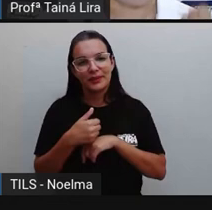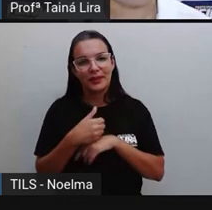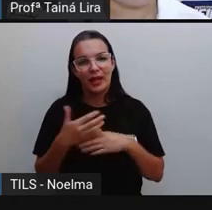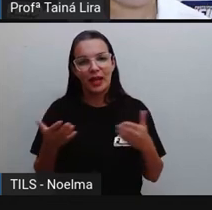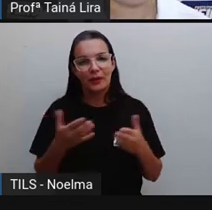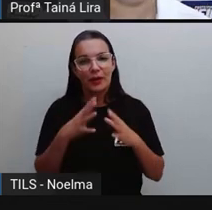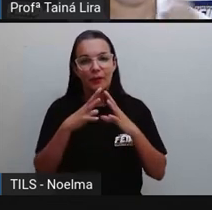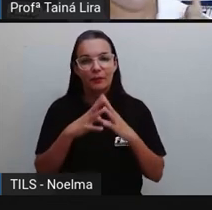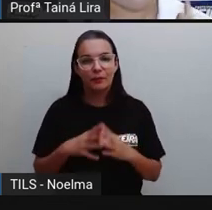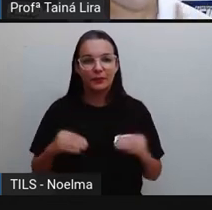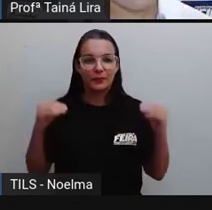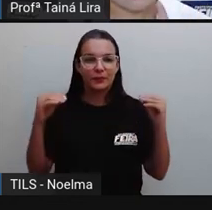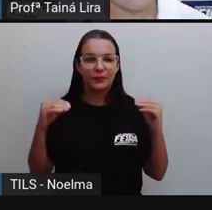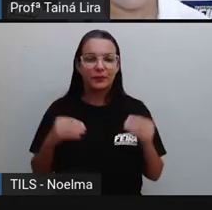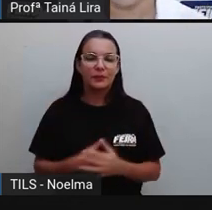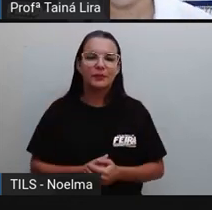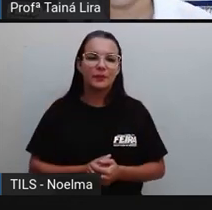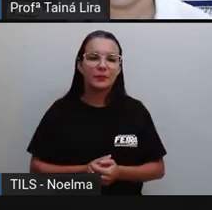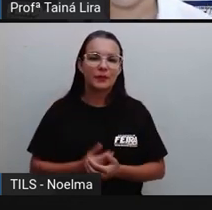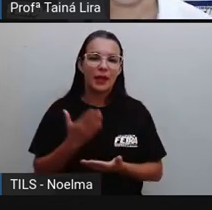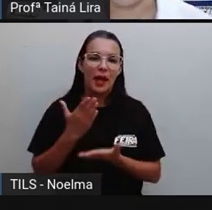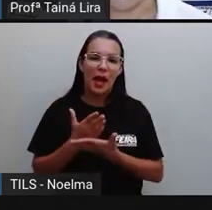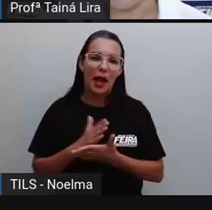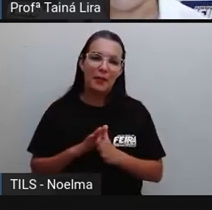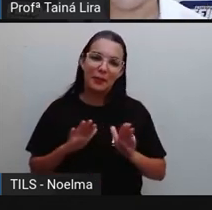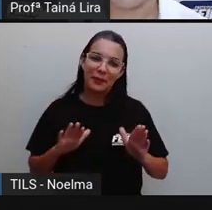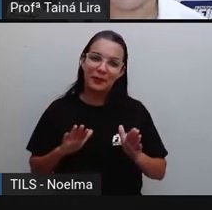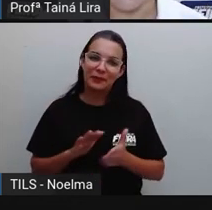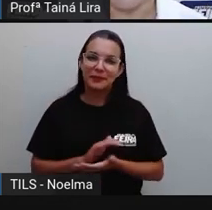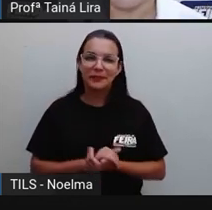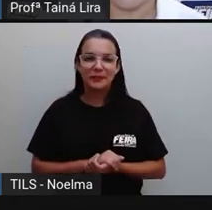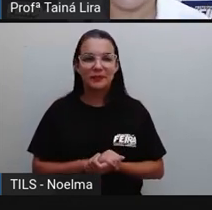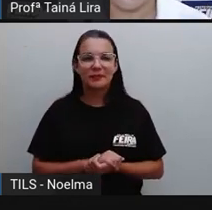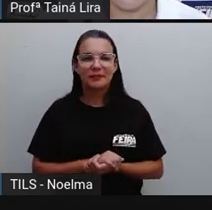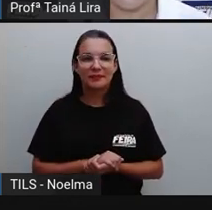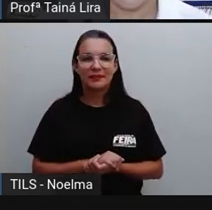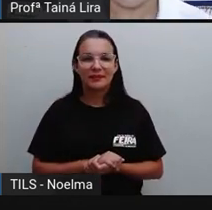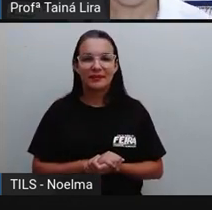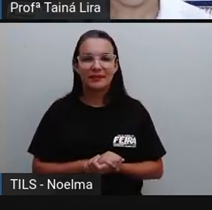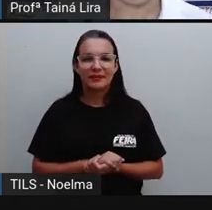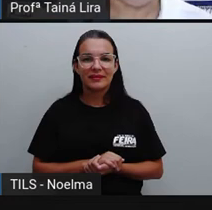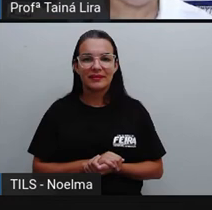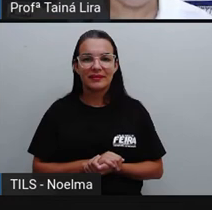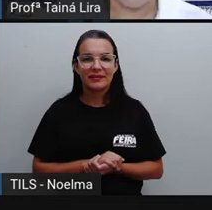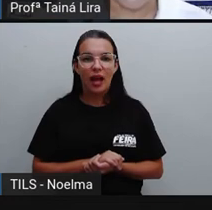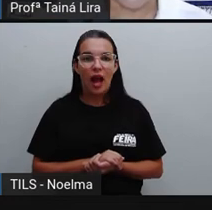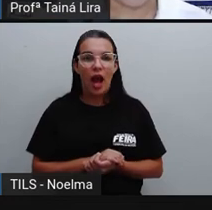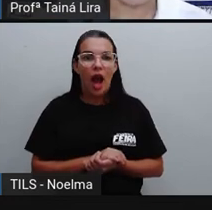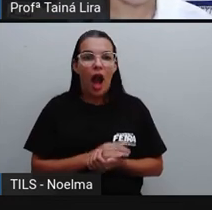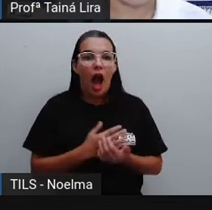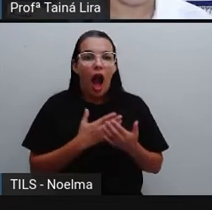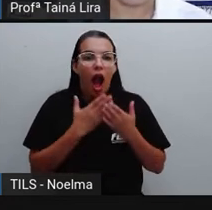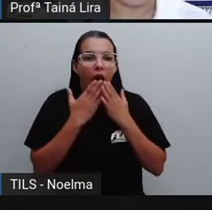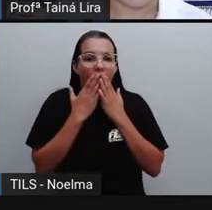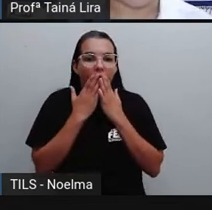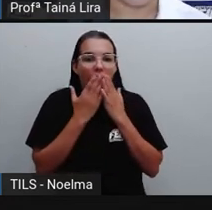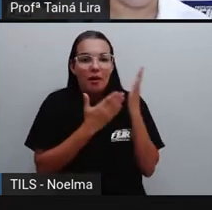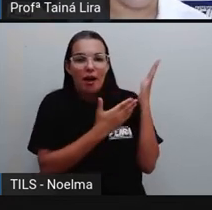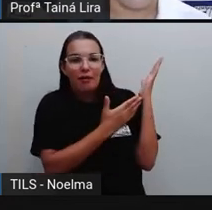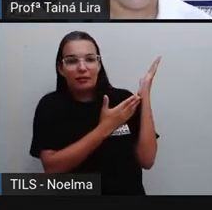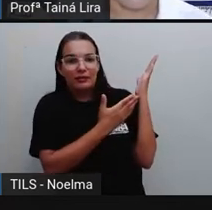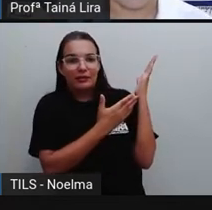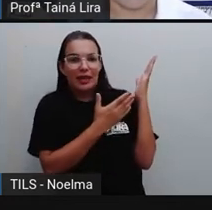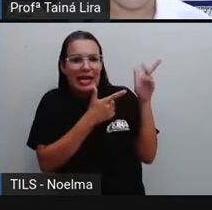né? Um profissional que fazia aí essas chamadas, tá? Olha lá mais um caçador de